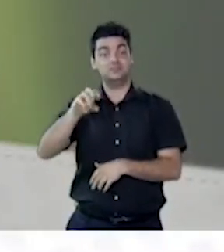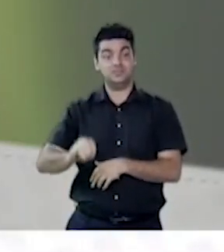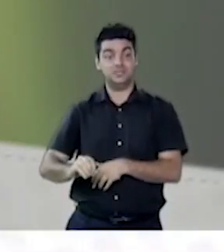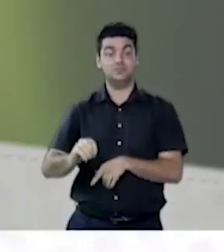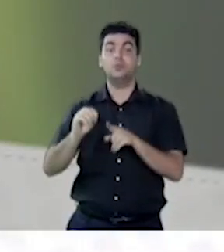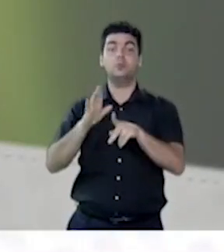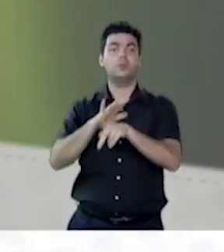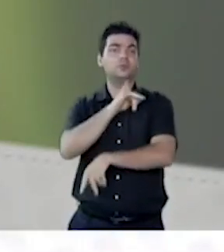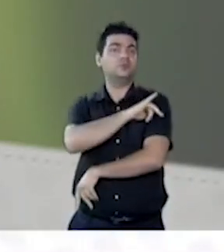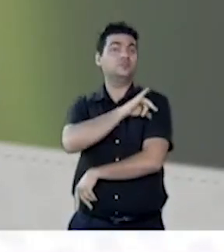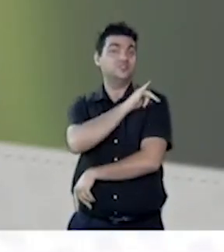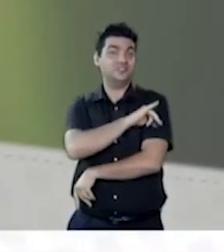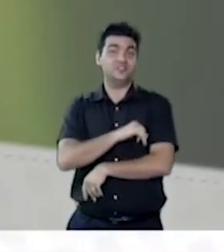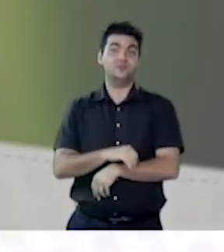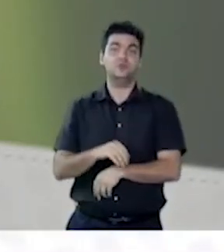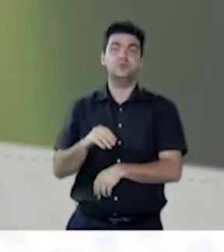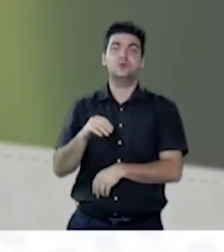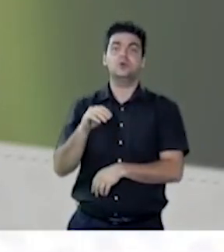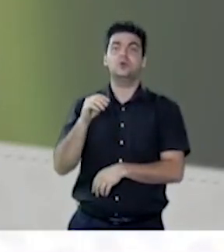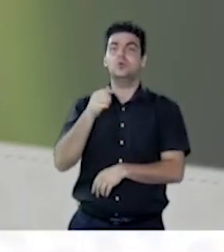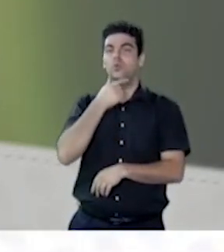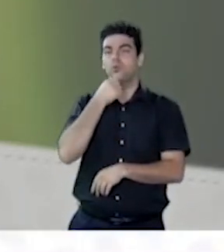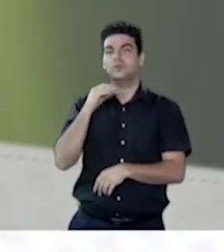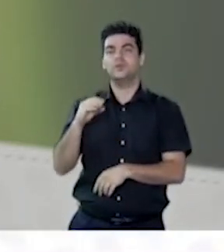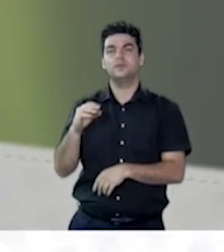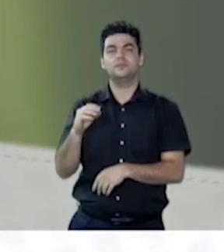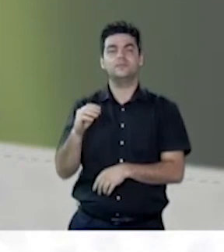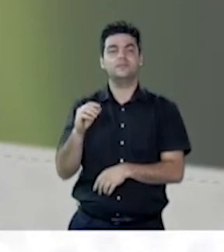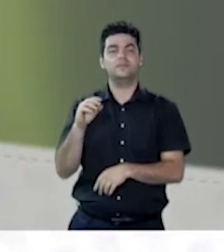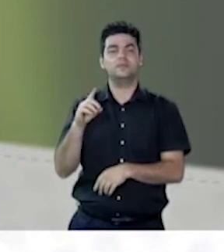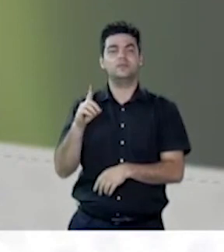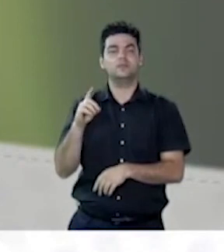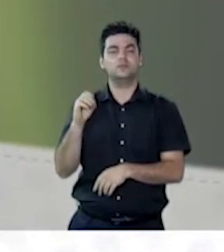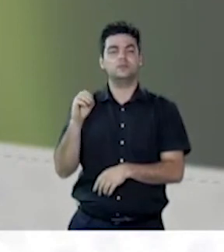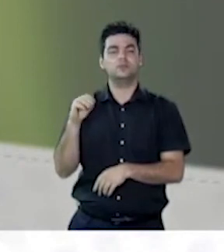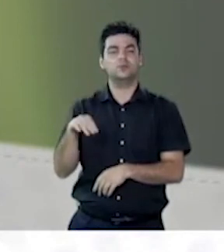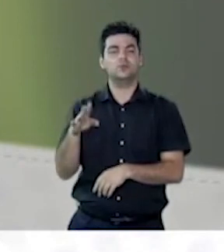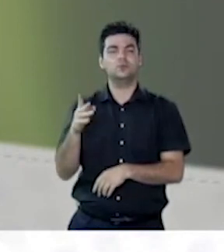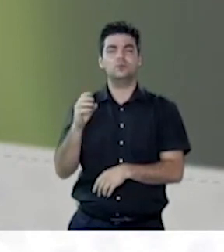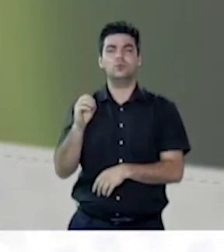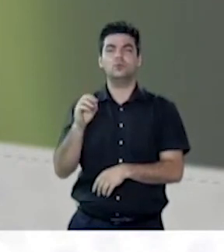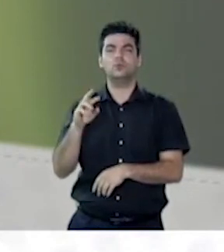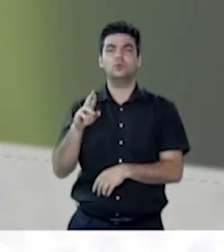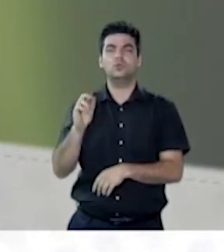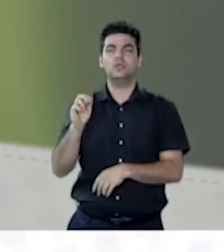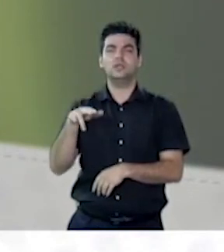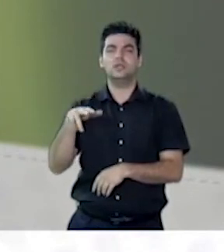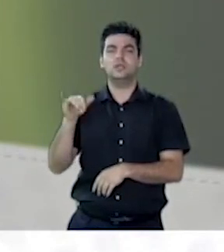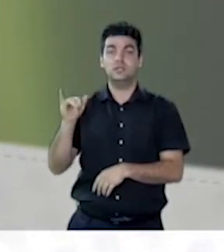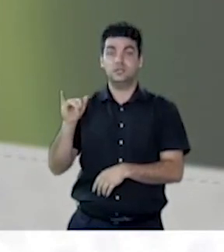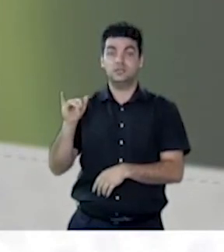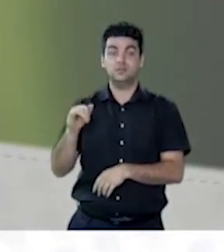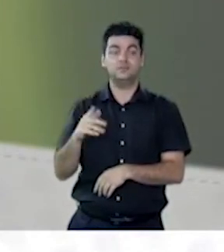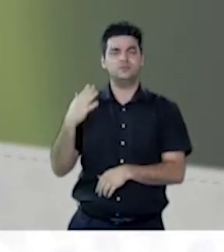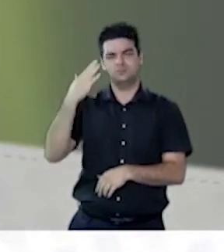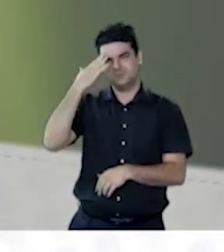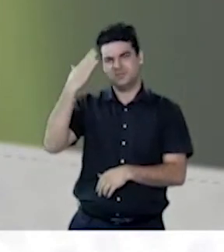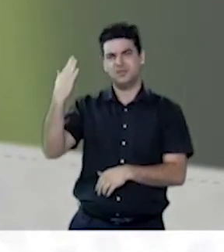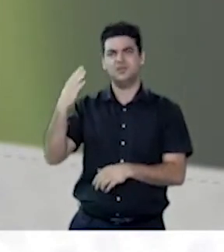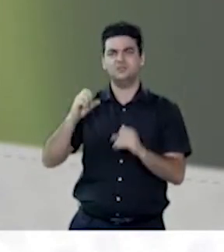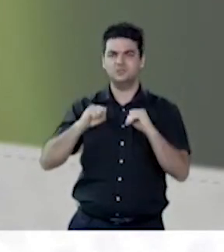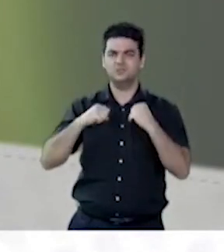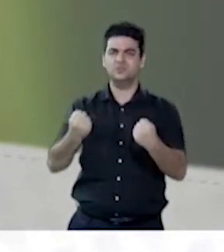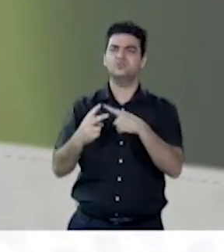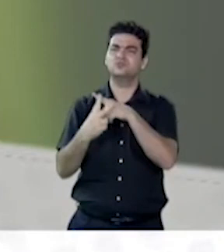do Rio de Janeiro, cardeal Dom Orani Tempesta, muitíssimo obrigado